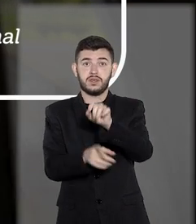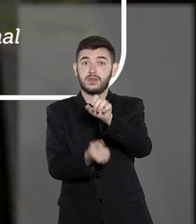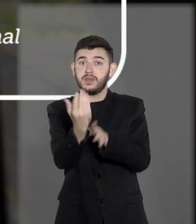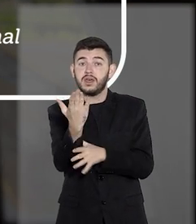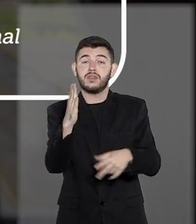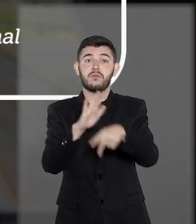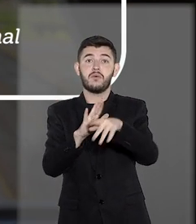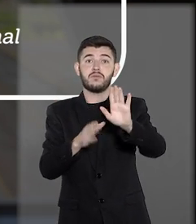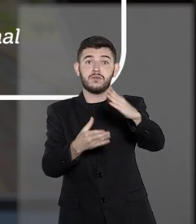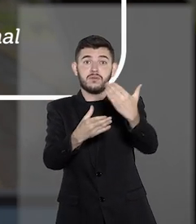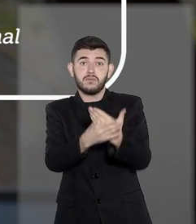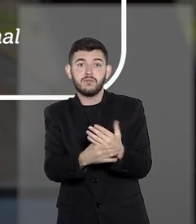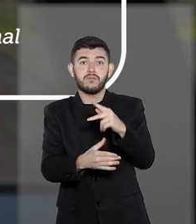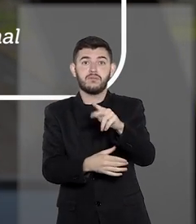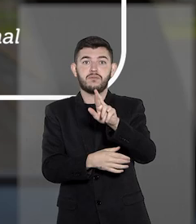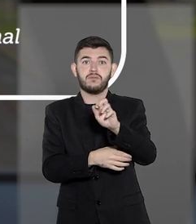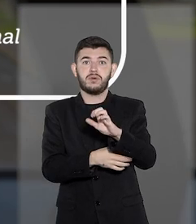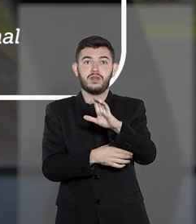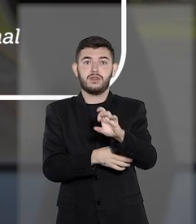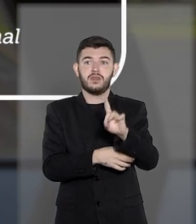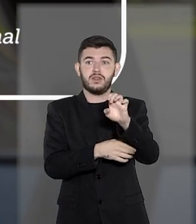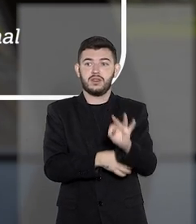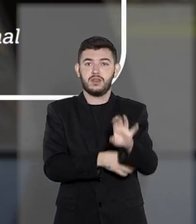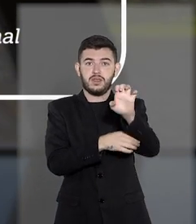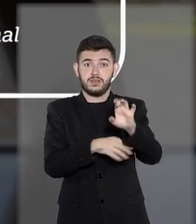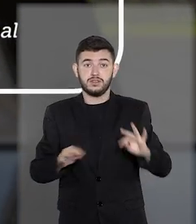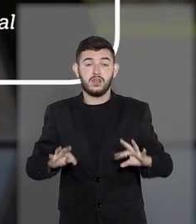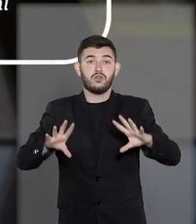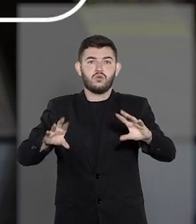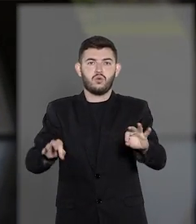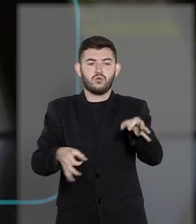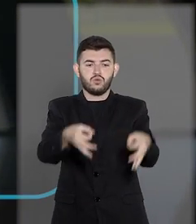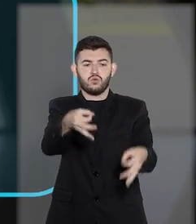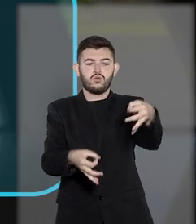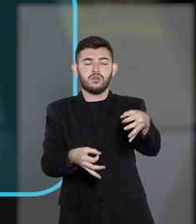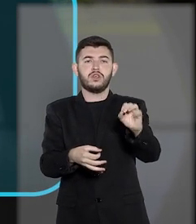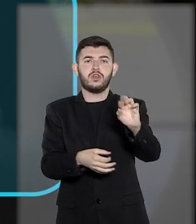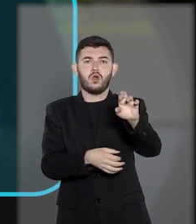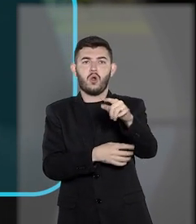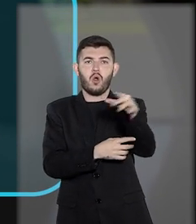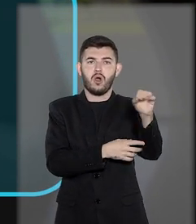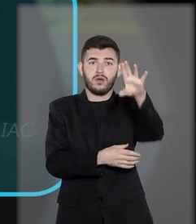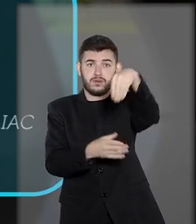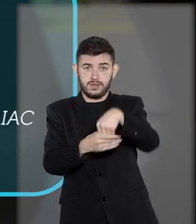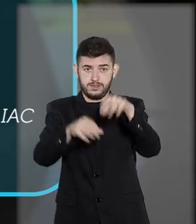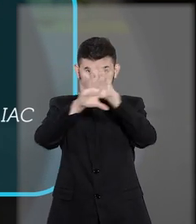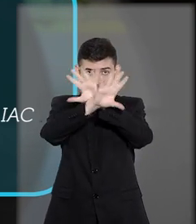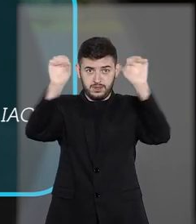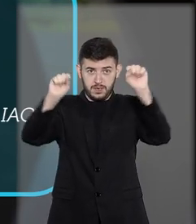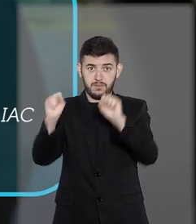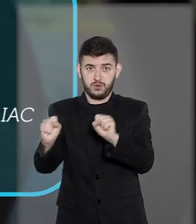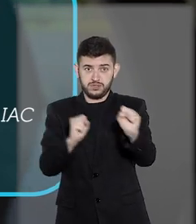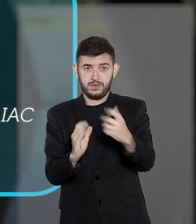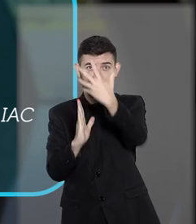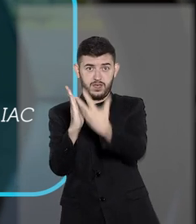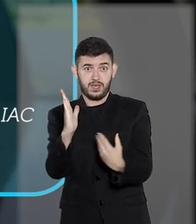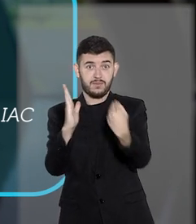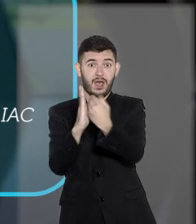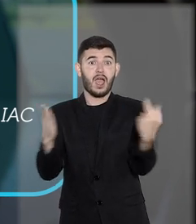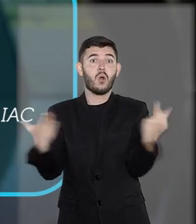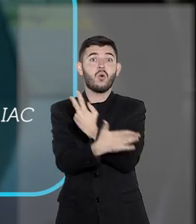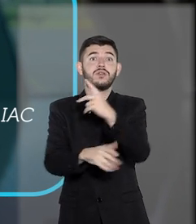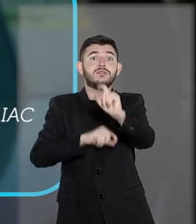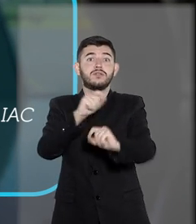observância obrigatória a todos os juízes e órgãos fracionários do tribunal, sendo possível ajuizamento de reclamação